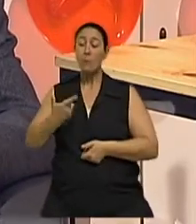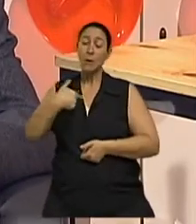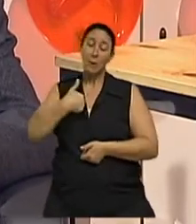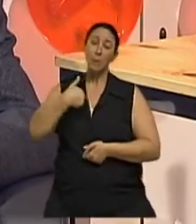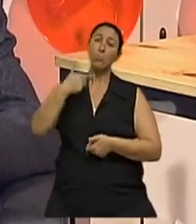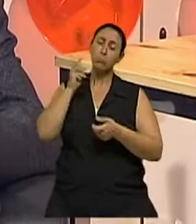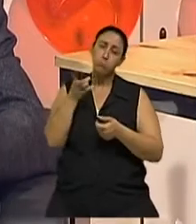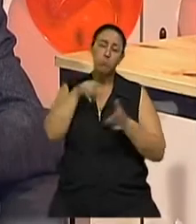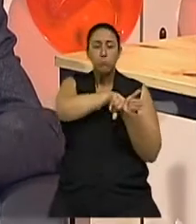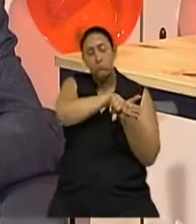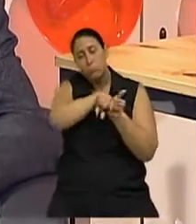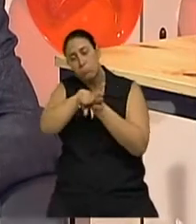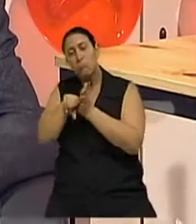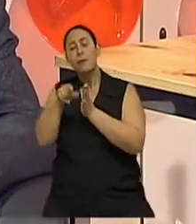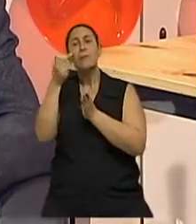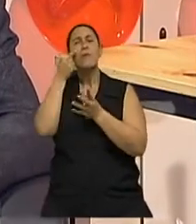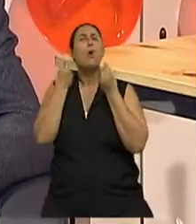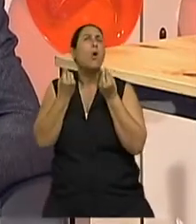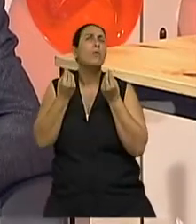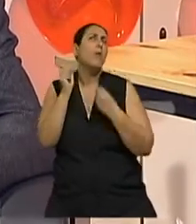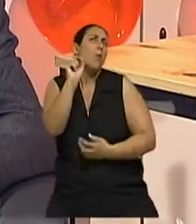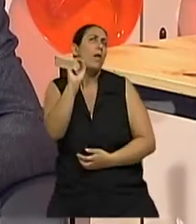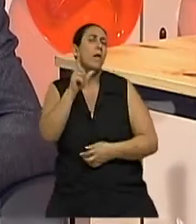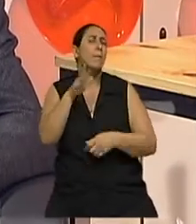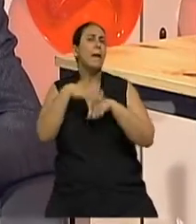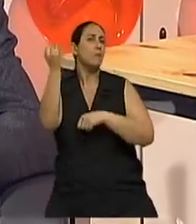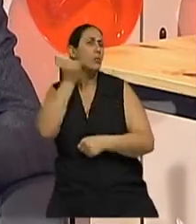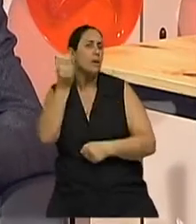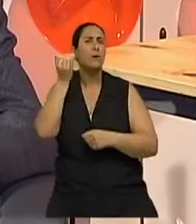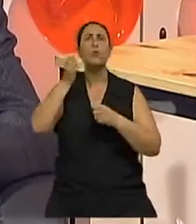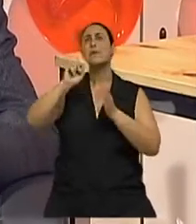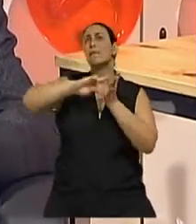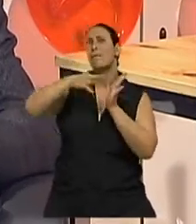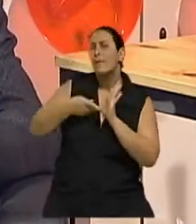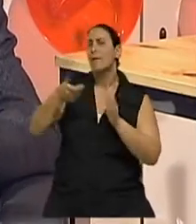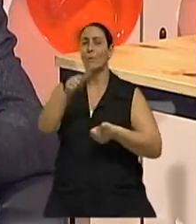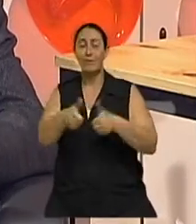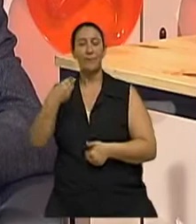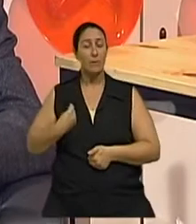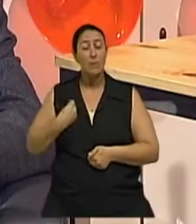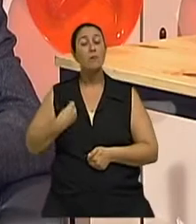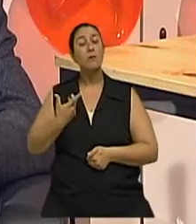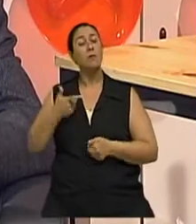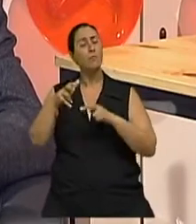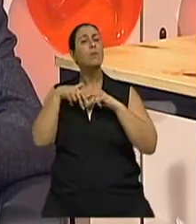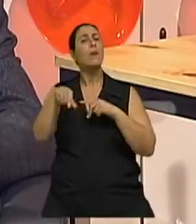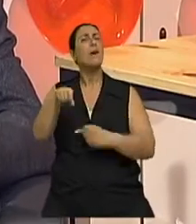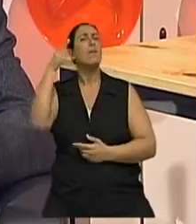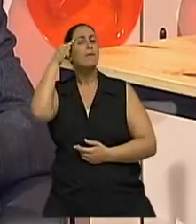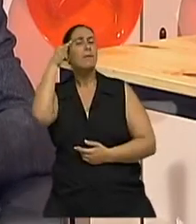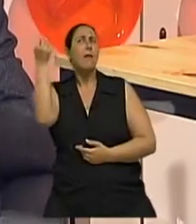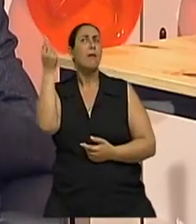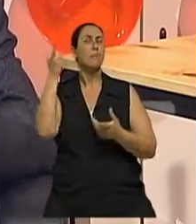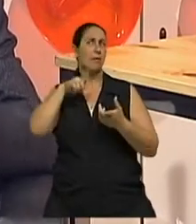proposta de tentar medir a qualidade de vida é considerar a qualidade de vida como uma ideia que tem várias